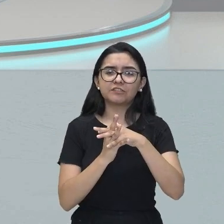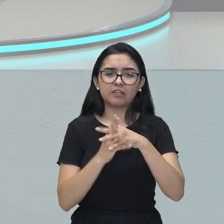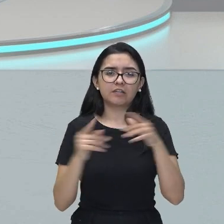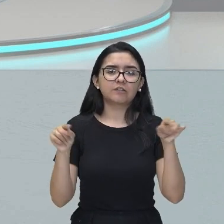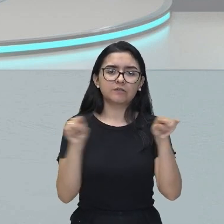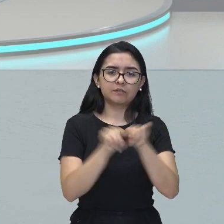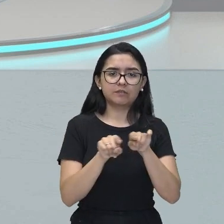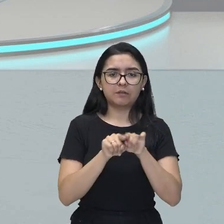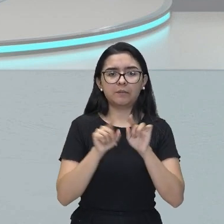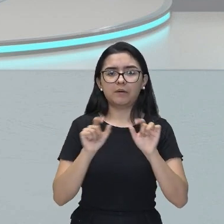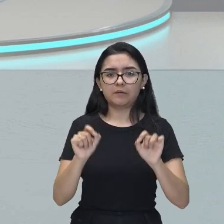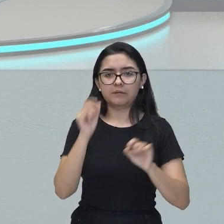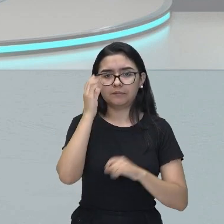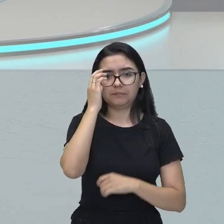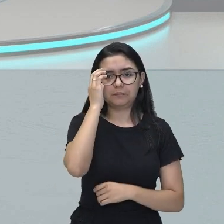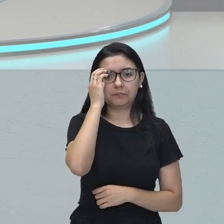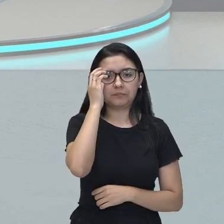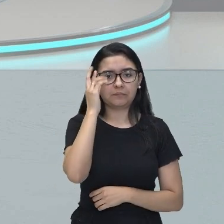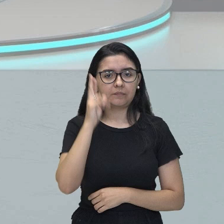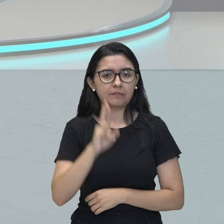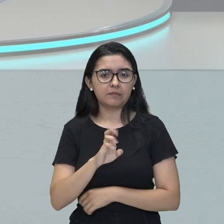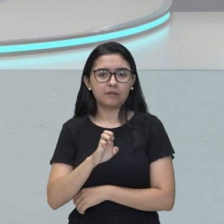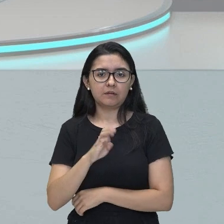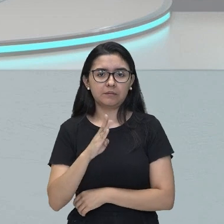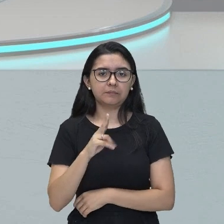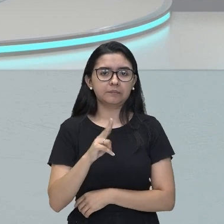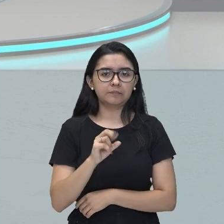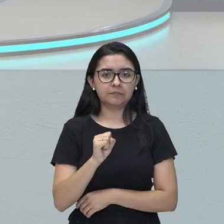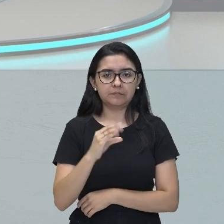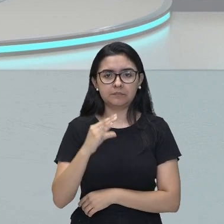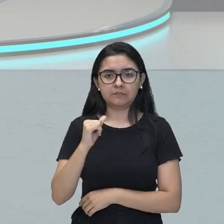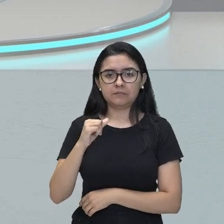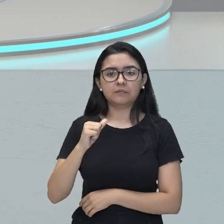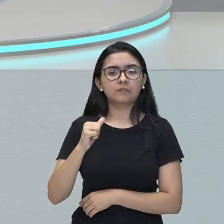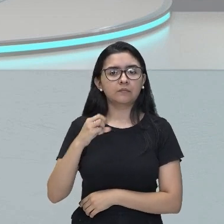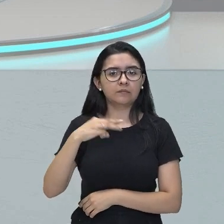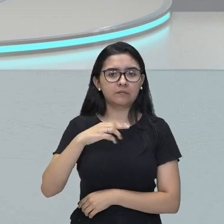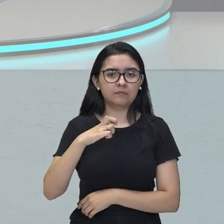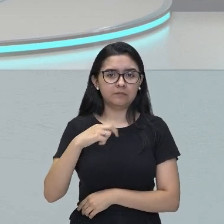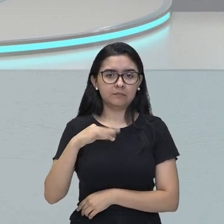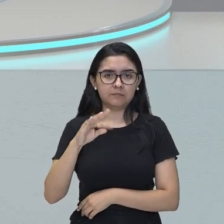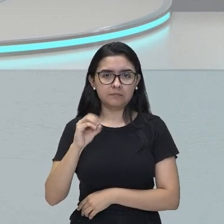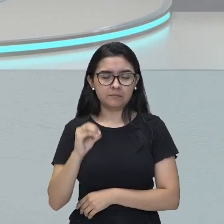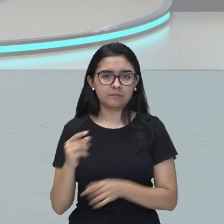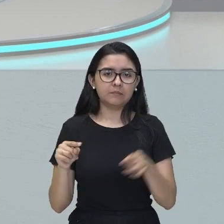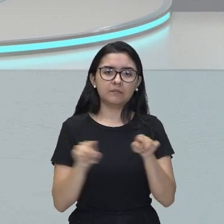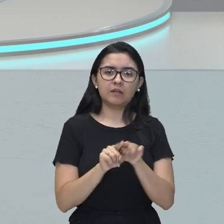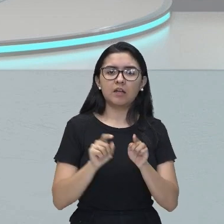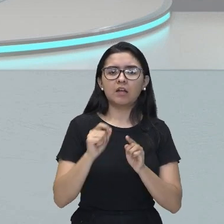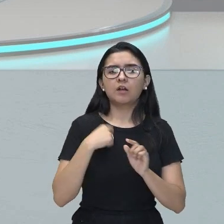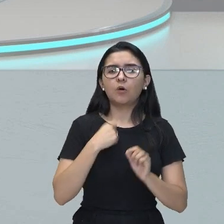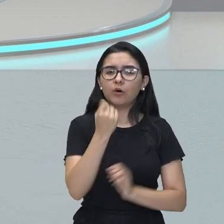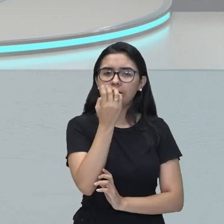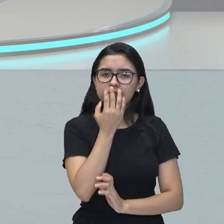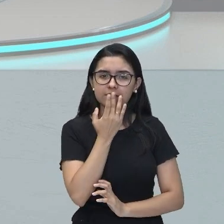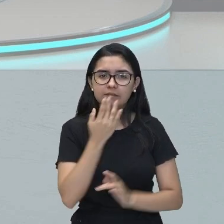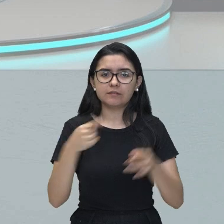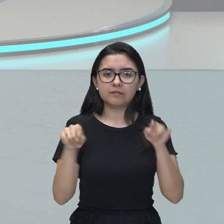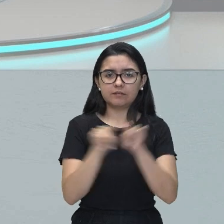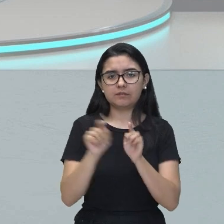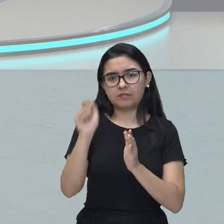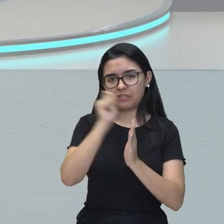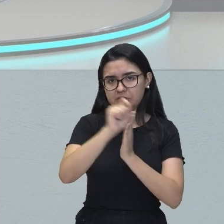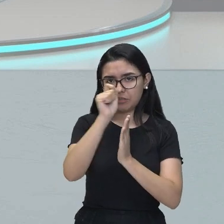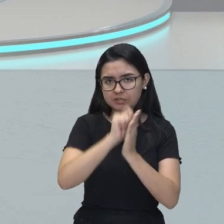rebuscamento. O exagero na questão das cores, na questão da escrita, como vocês viram, as obras